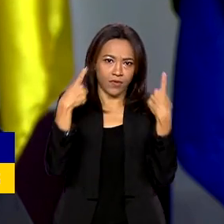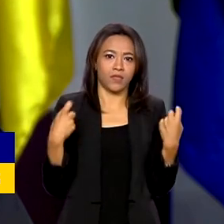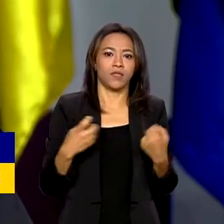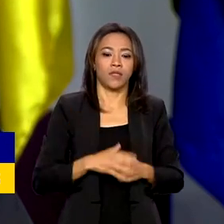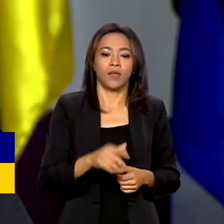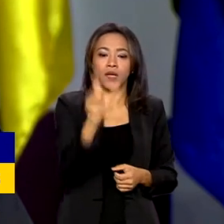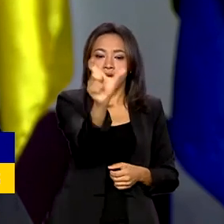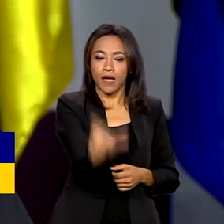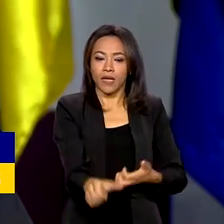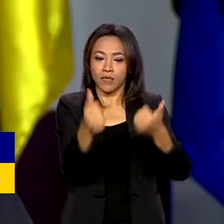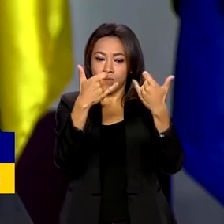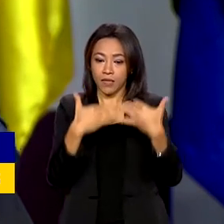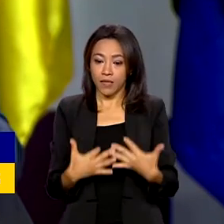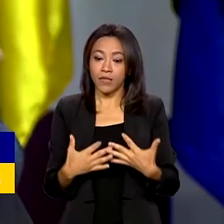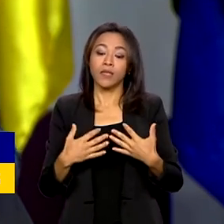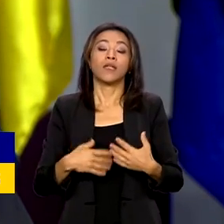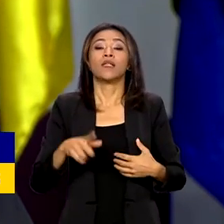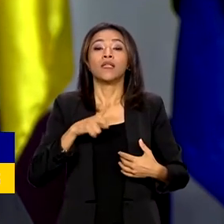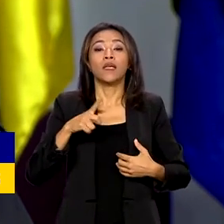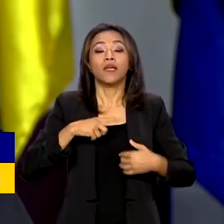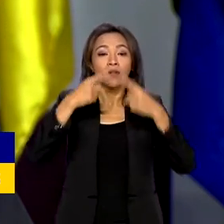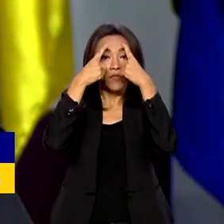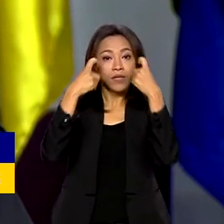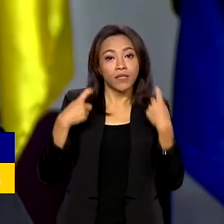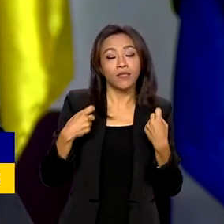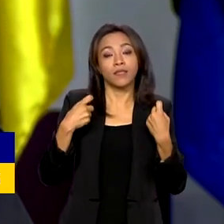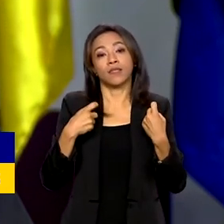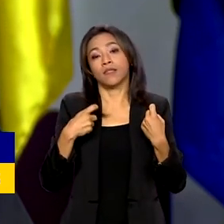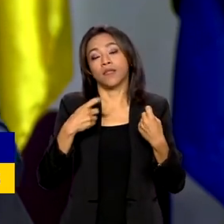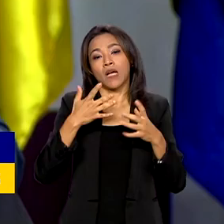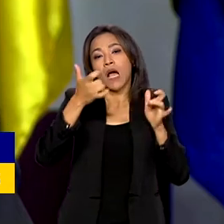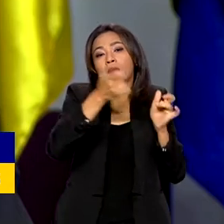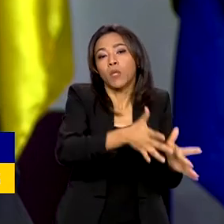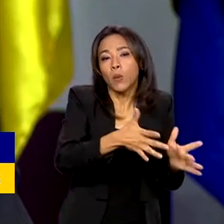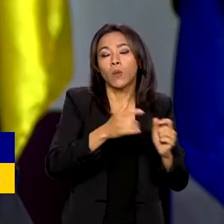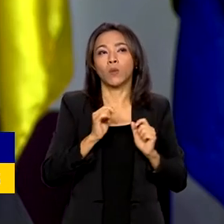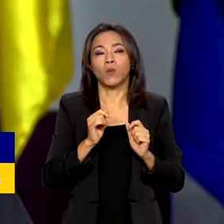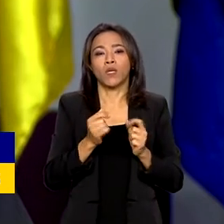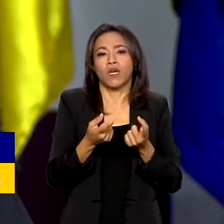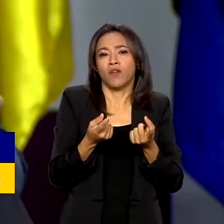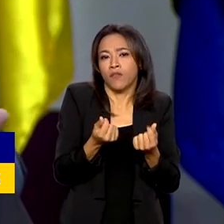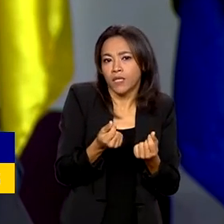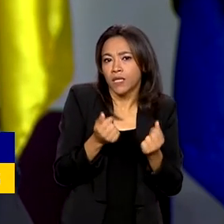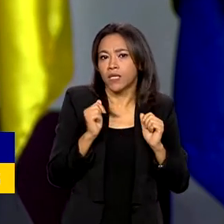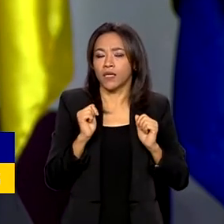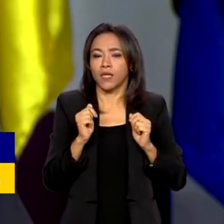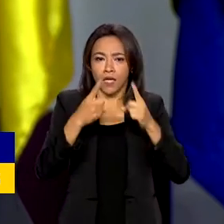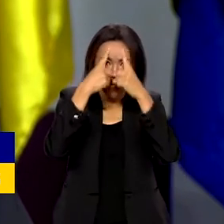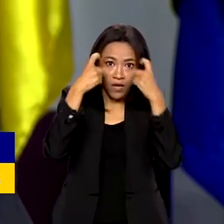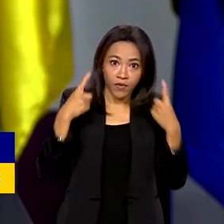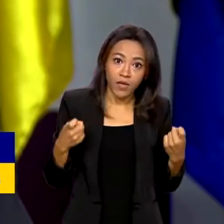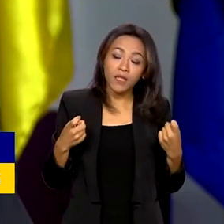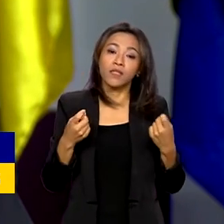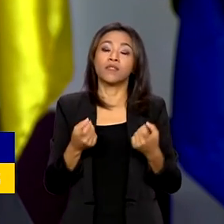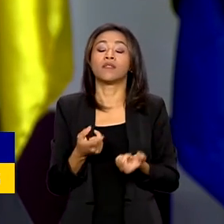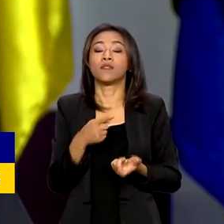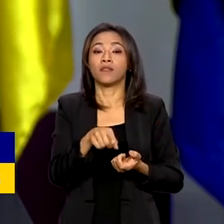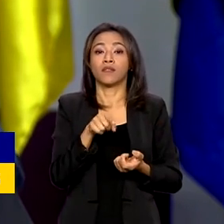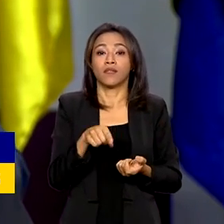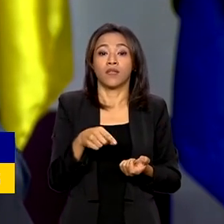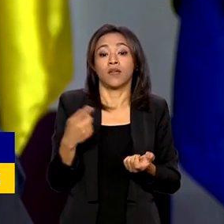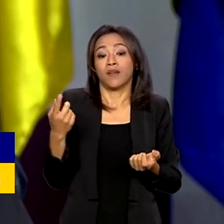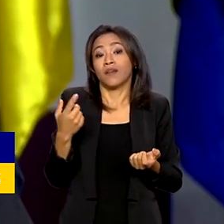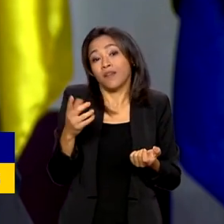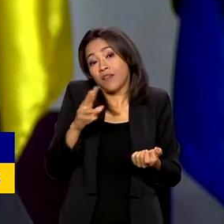ao abandono, a violência financeira, a violência emocional, essas violências todas que hoje a população idosa do Brasil